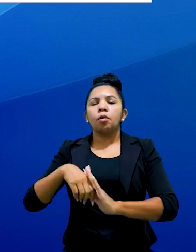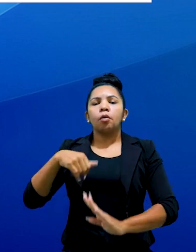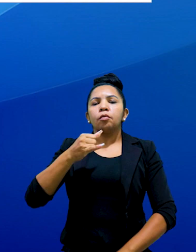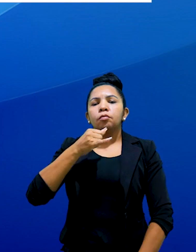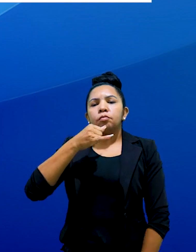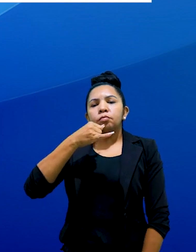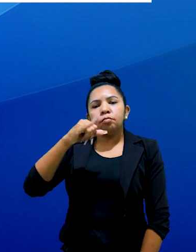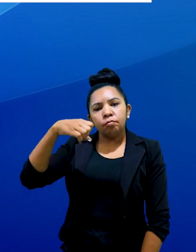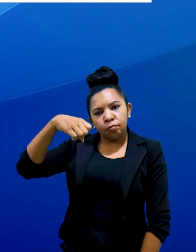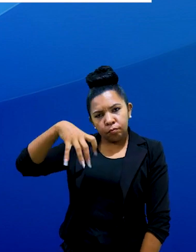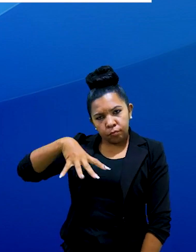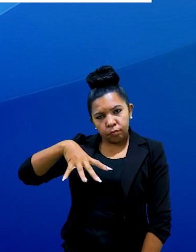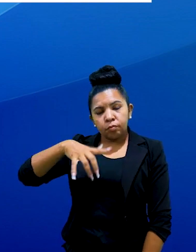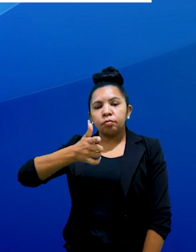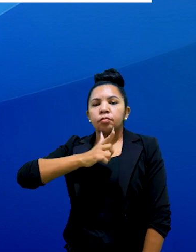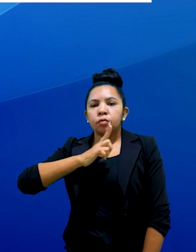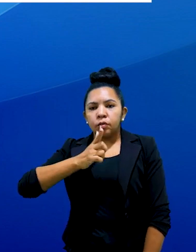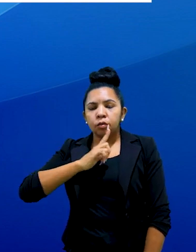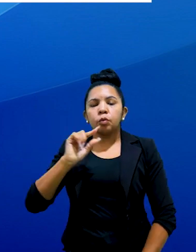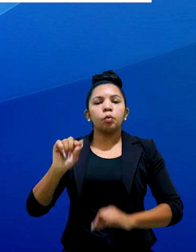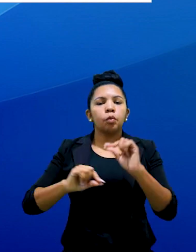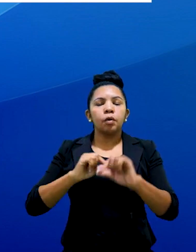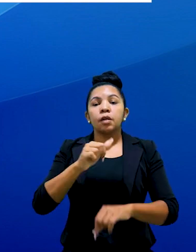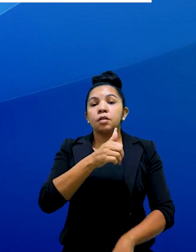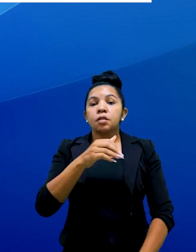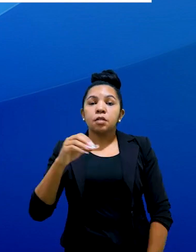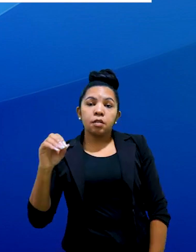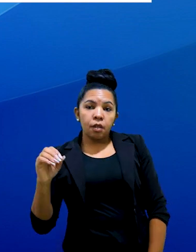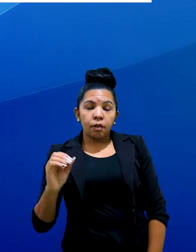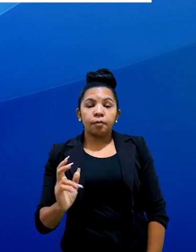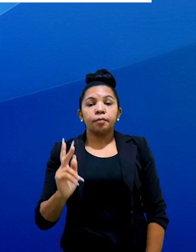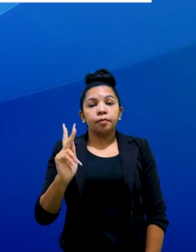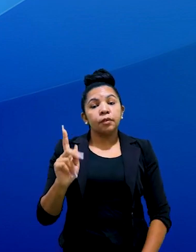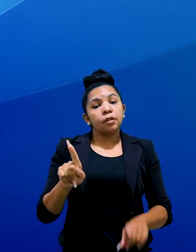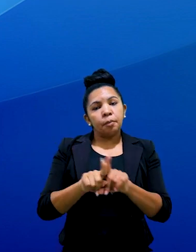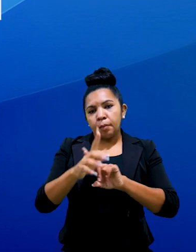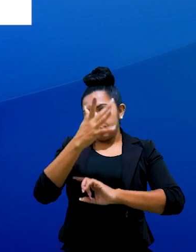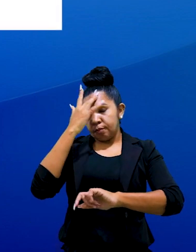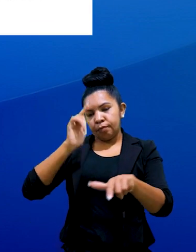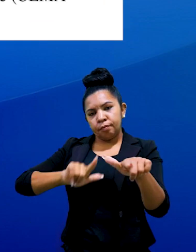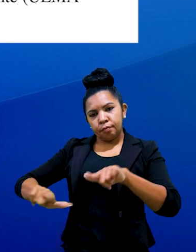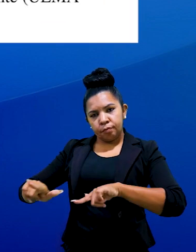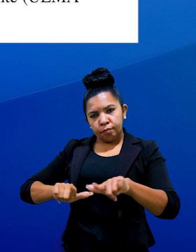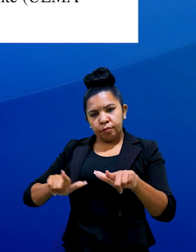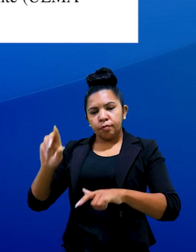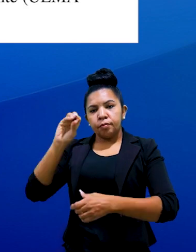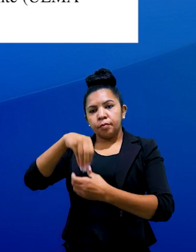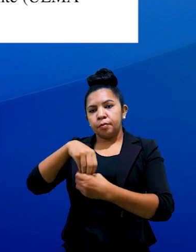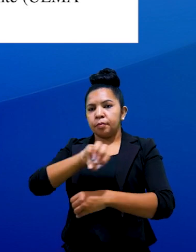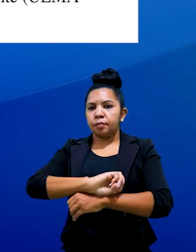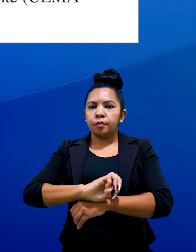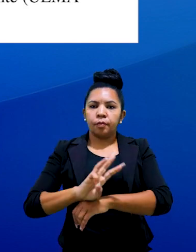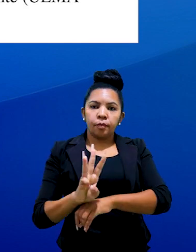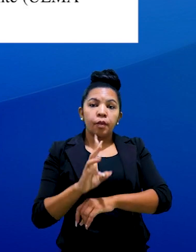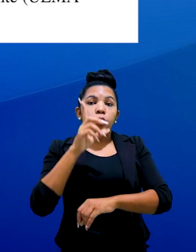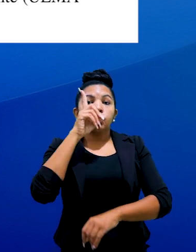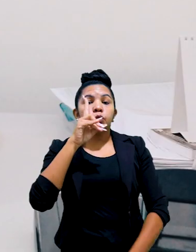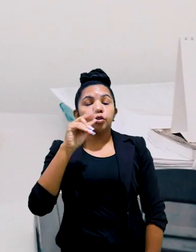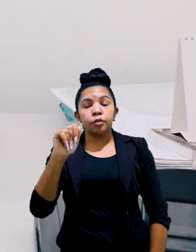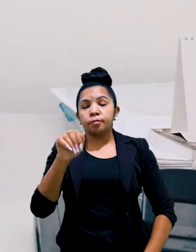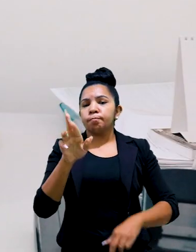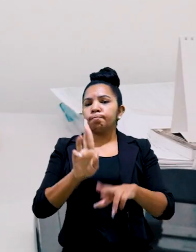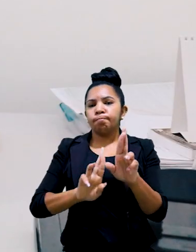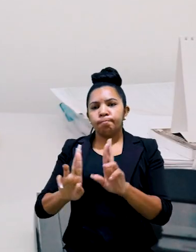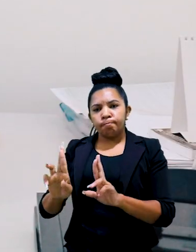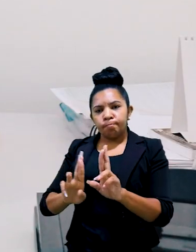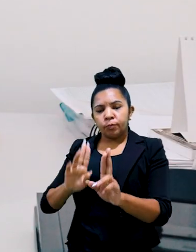conta residencial de energia elétrica com média mensal inferior a 100 kWh. E a terceira, funcionário da UEMA ou homem assunto dependente.